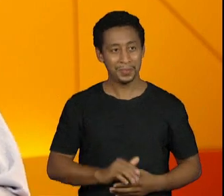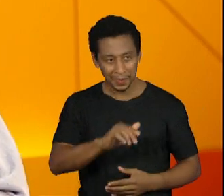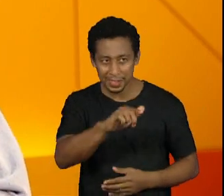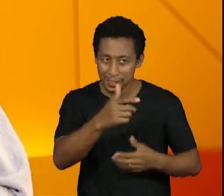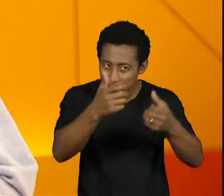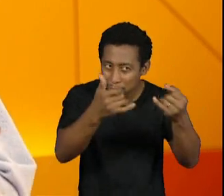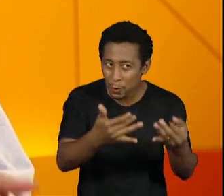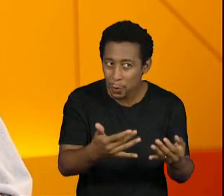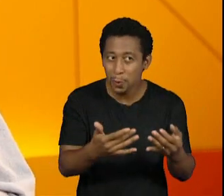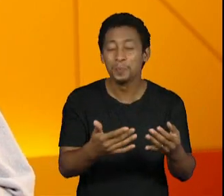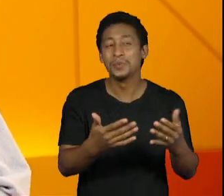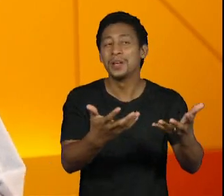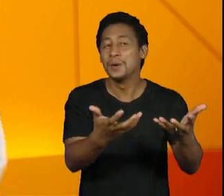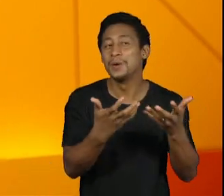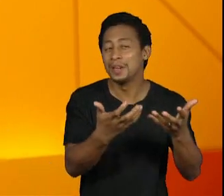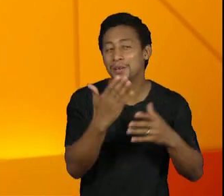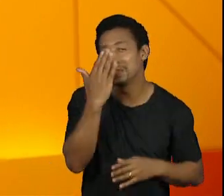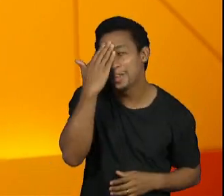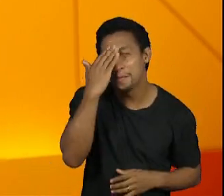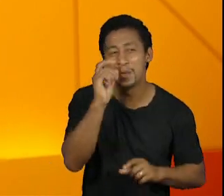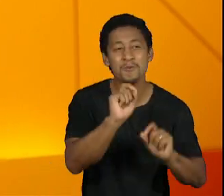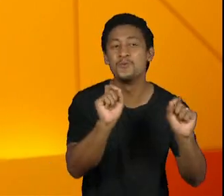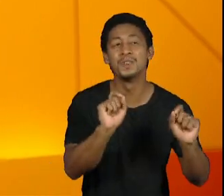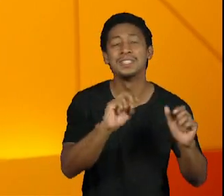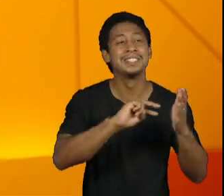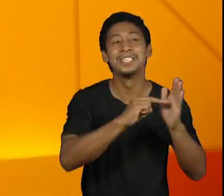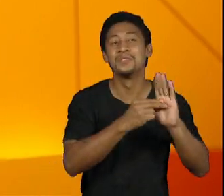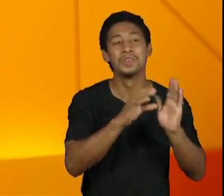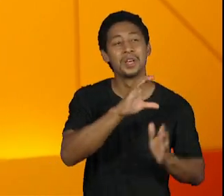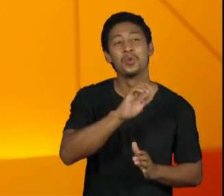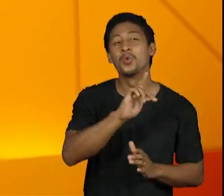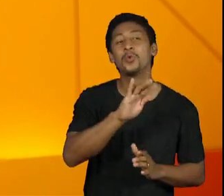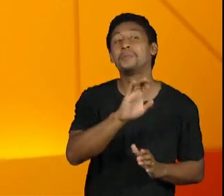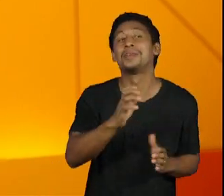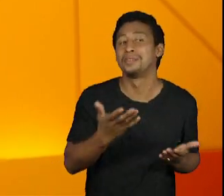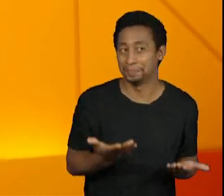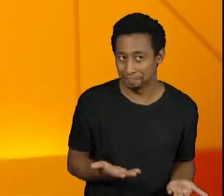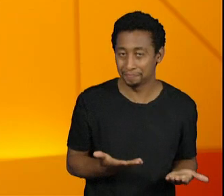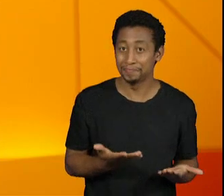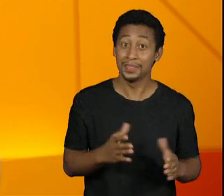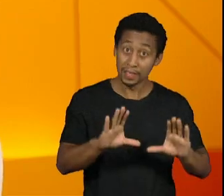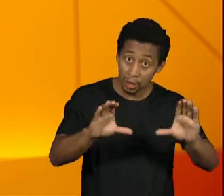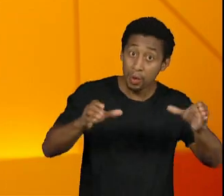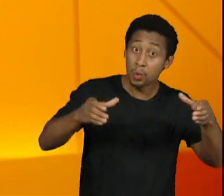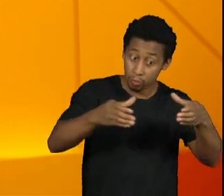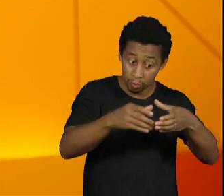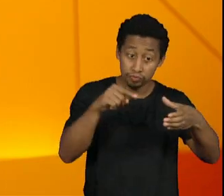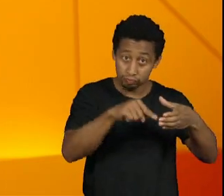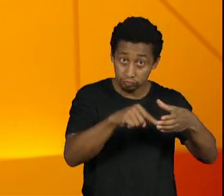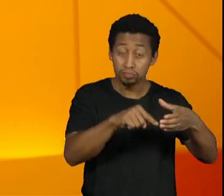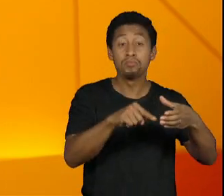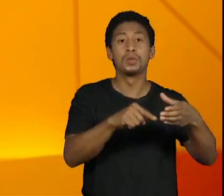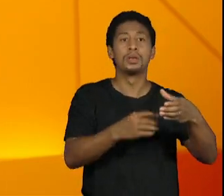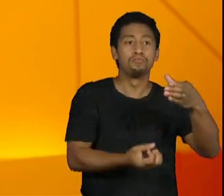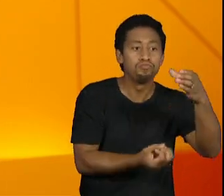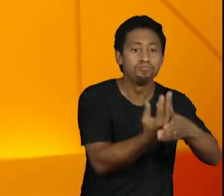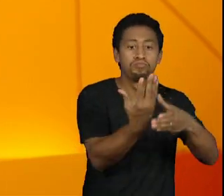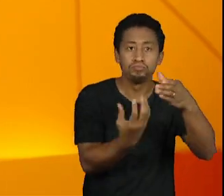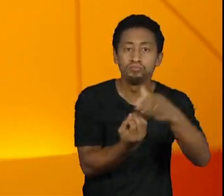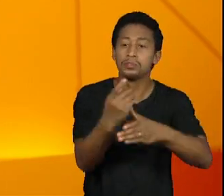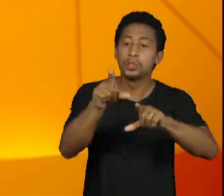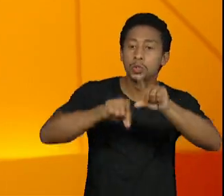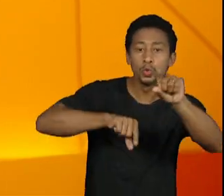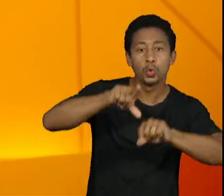descobrir de que clube que você está falando o clube de criação é uma entidade que acompanha e elege os melhores da publicidade